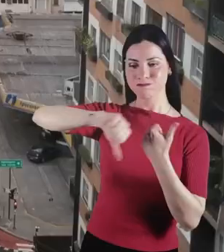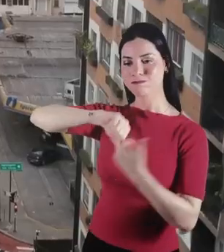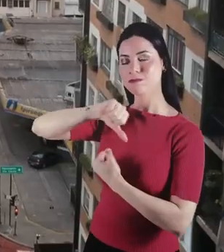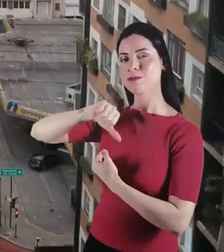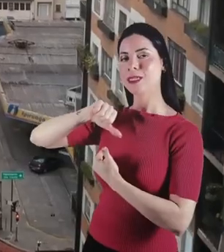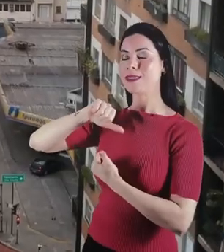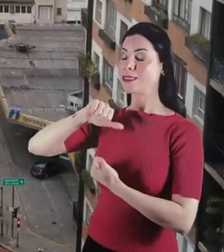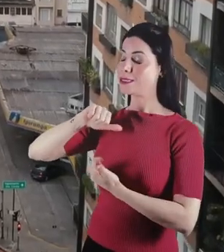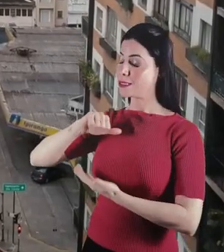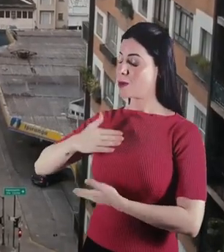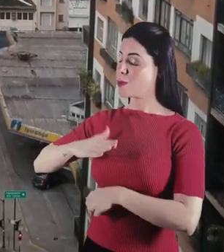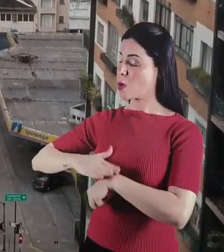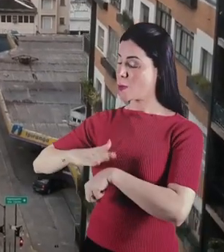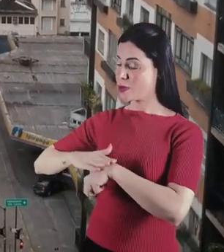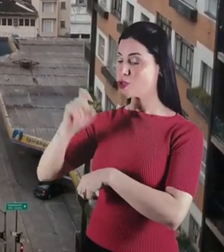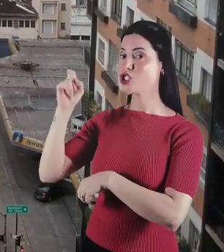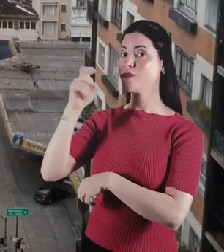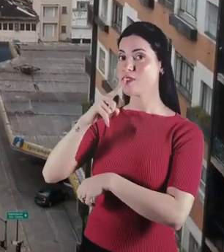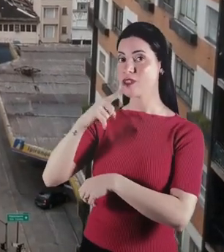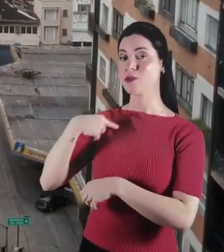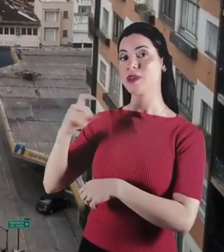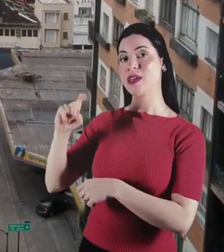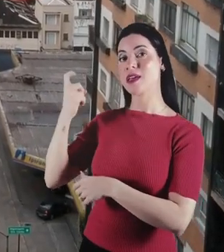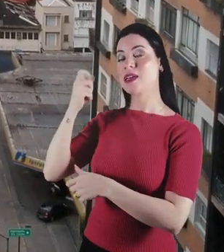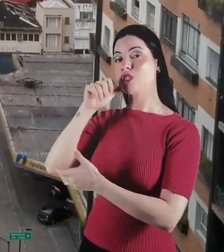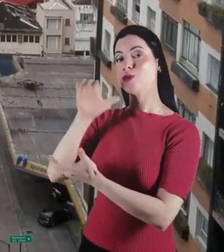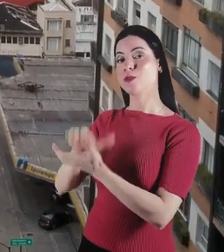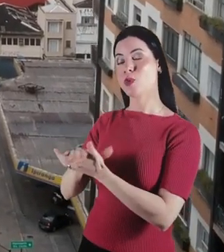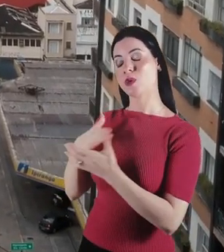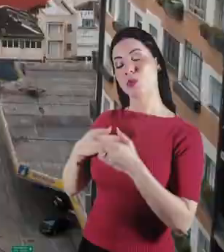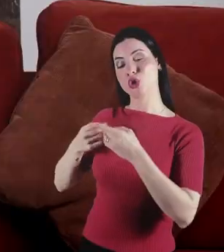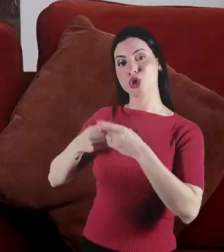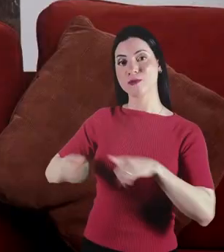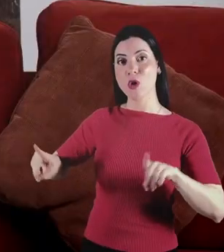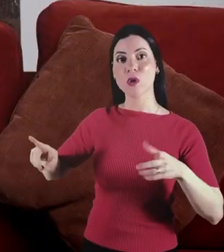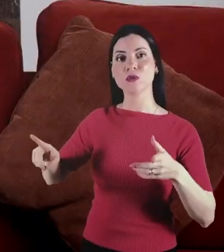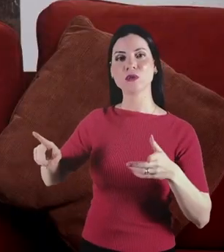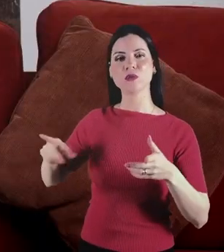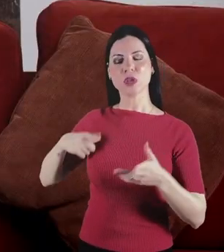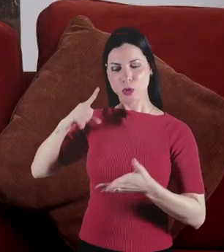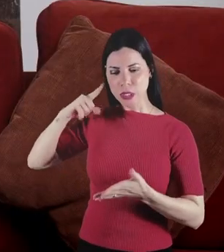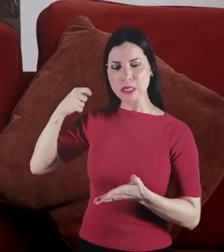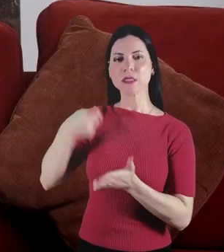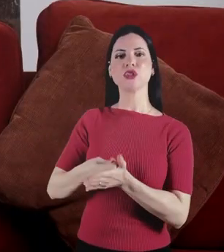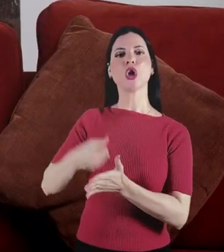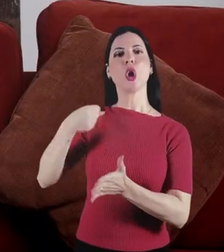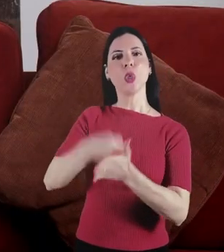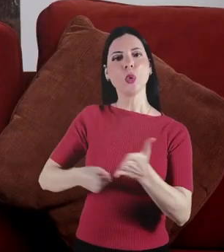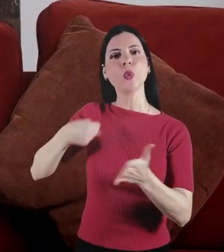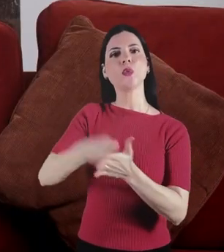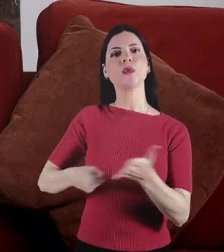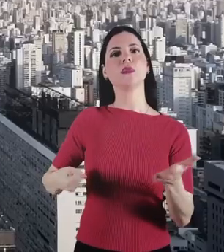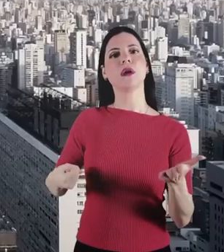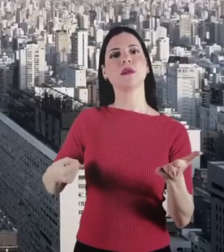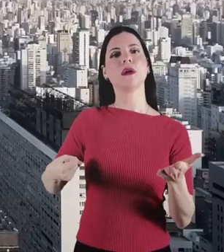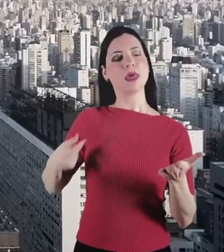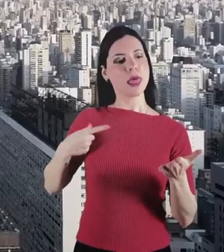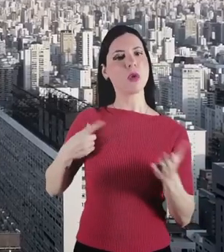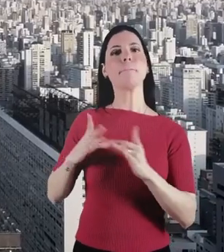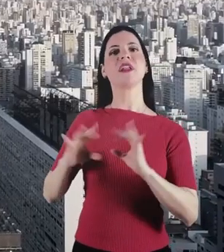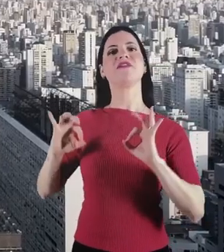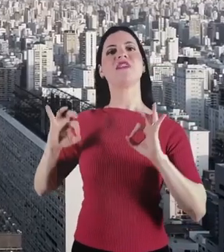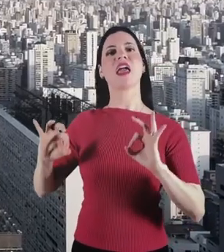foi um momento difícil na minha vida. Eu me divorciei da minha esposa e foi uma decisão de luta mesmo. Eu abri mão de